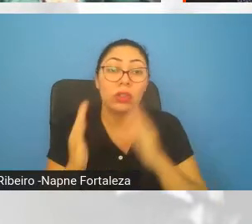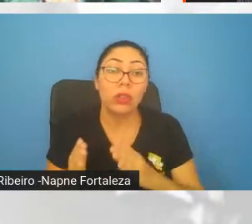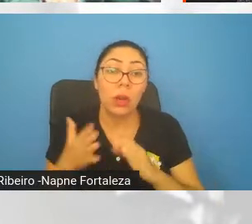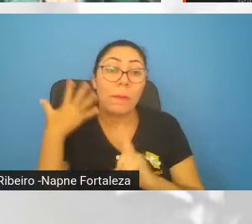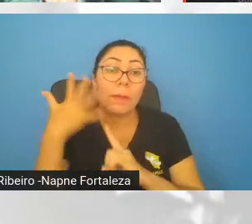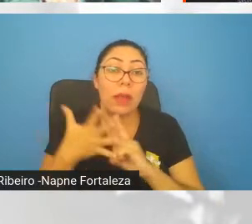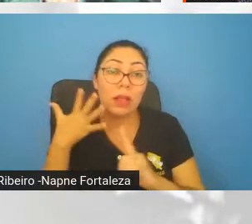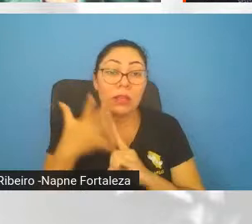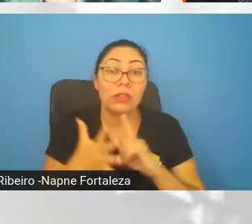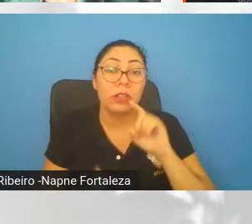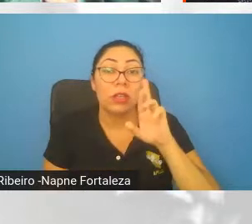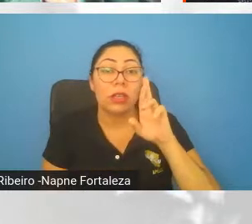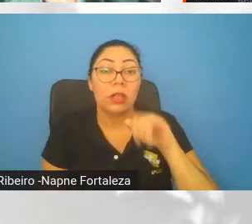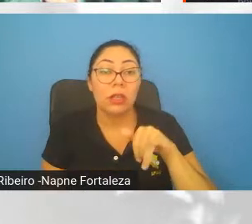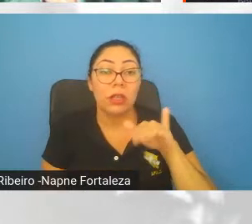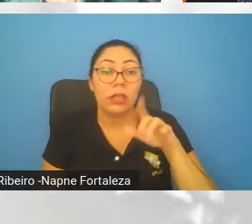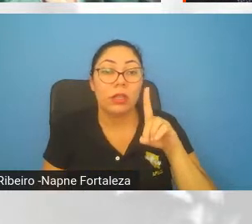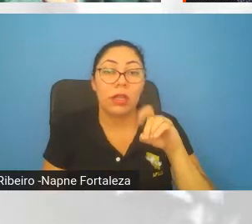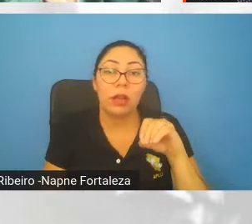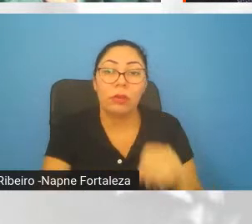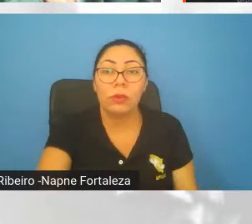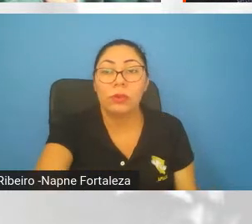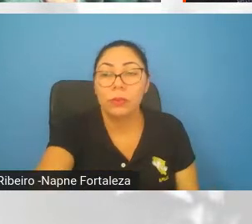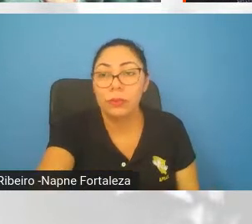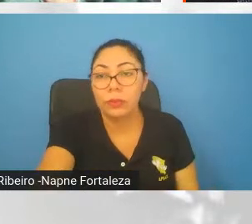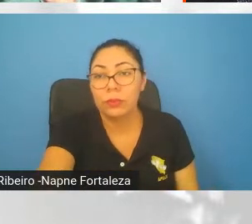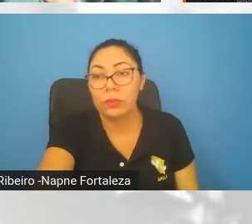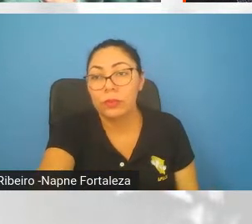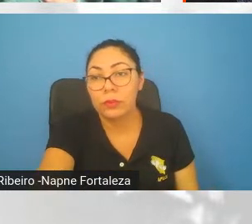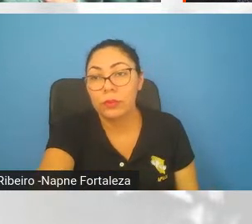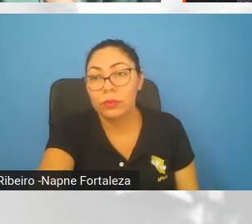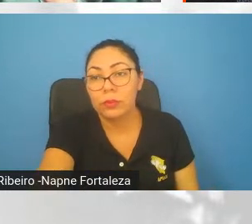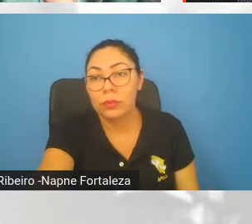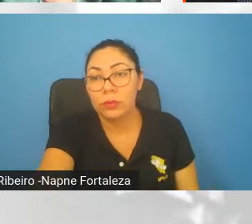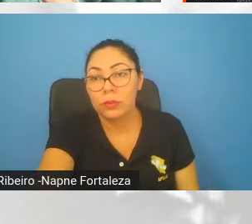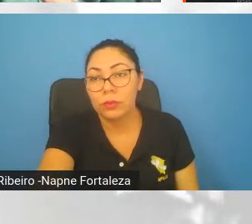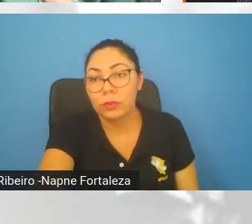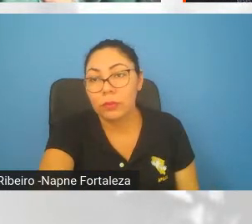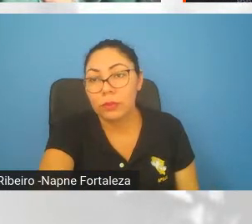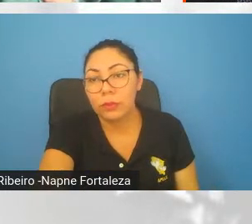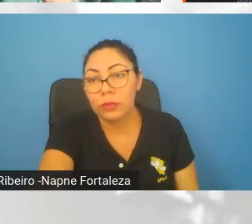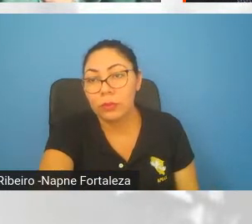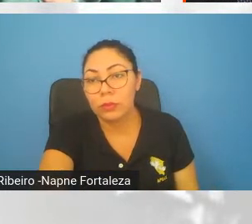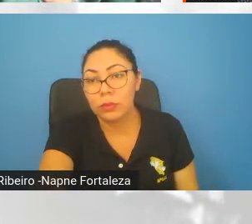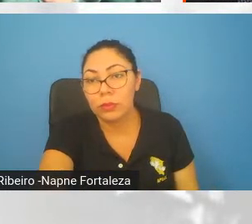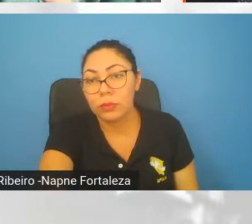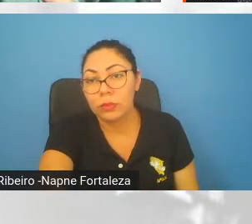continuar depois, né? Sim, sim. Então,